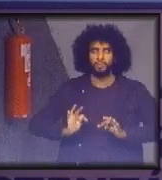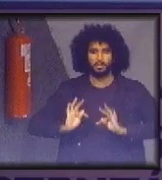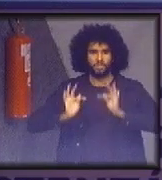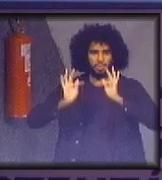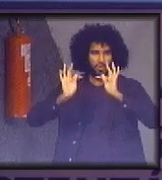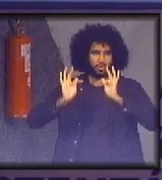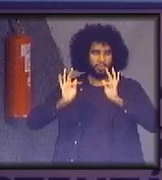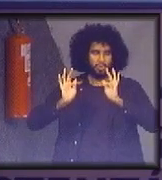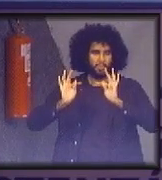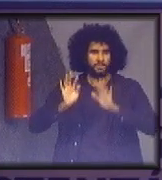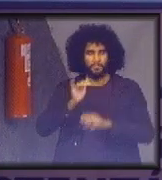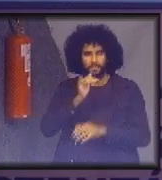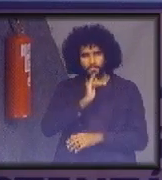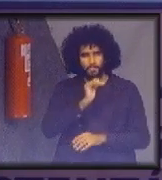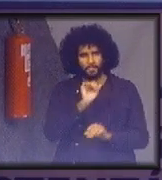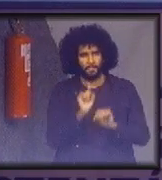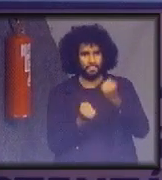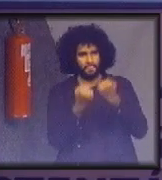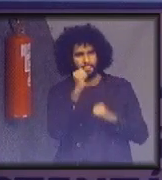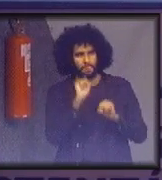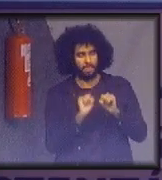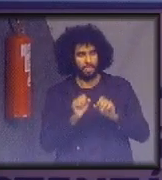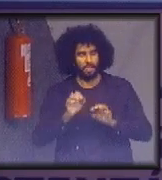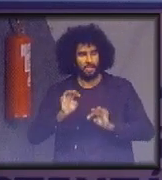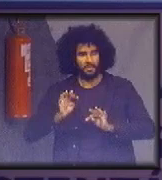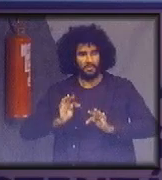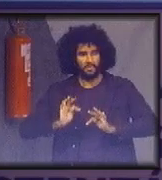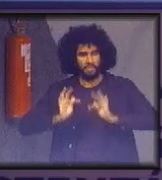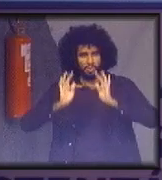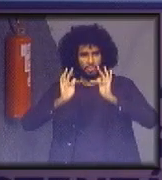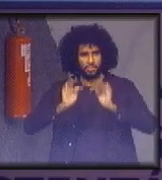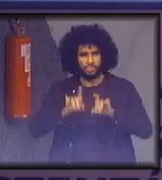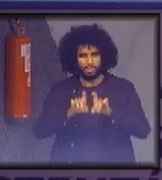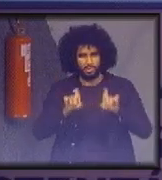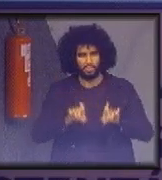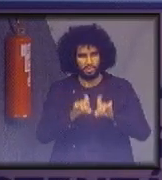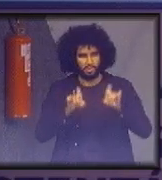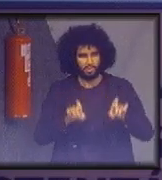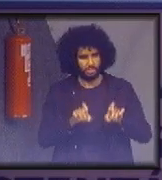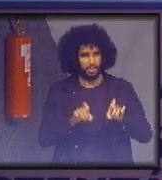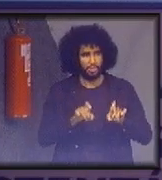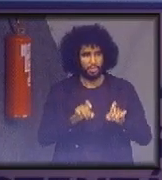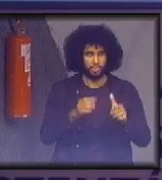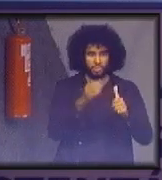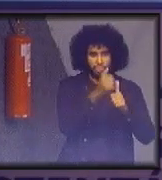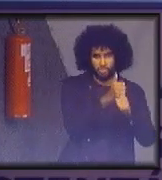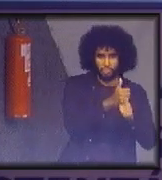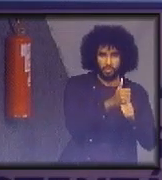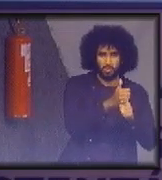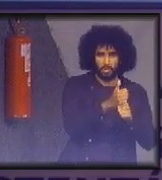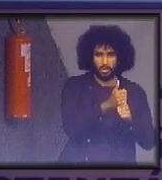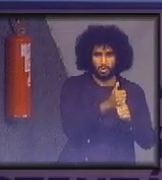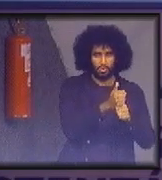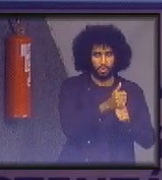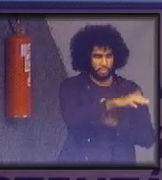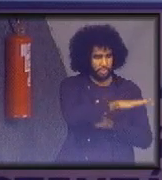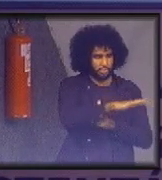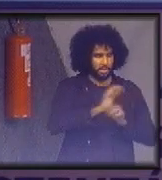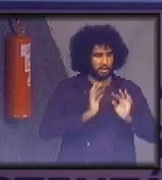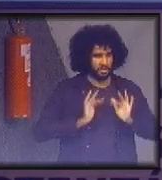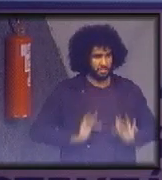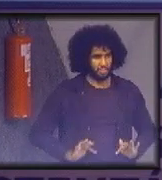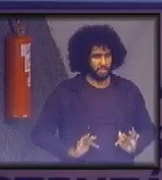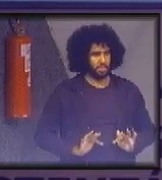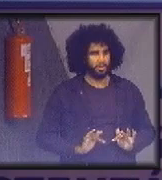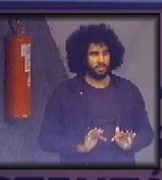fabricantes optarem por tecnologias digitais substituindo versões físicas e adotando a posse